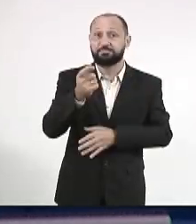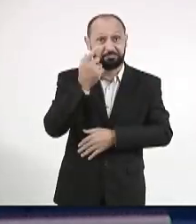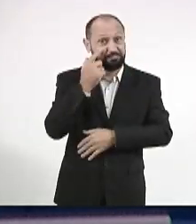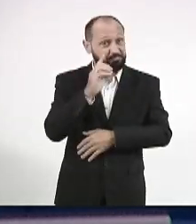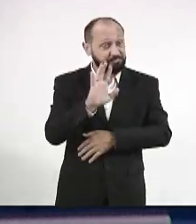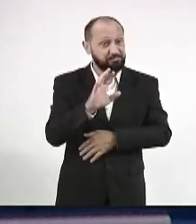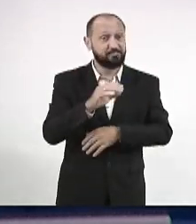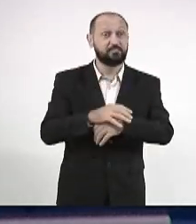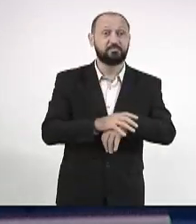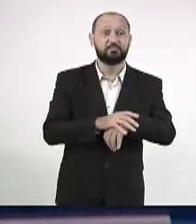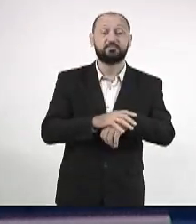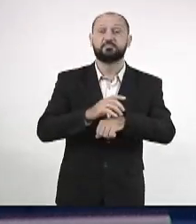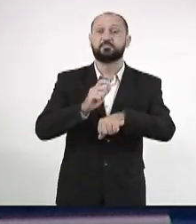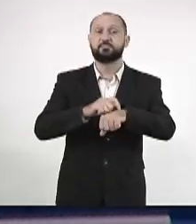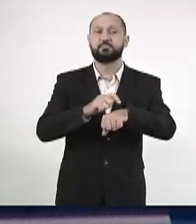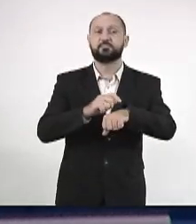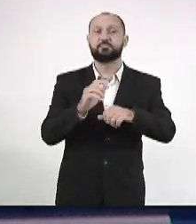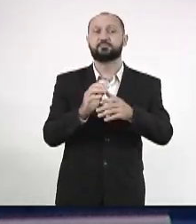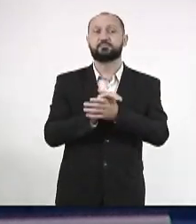uma situação